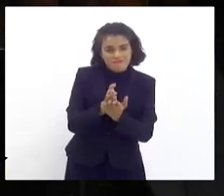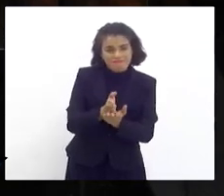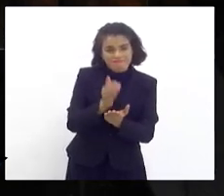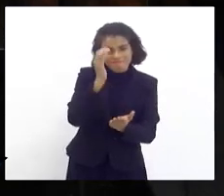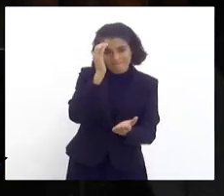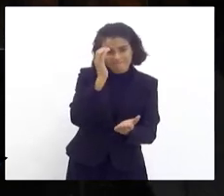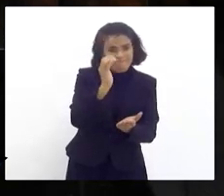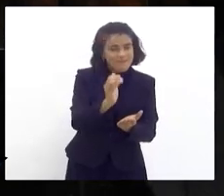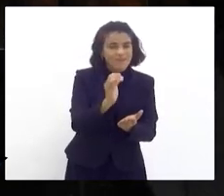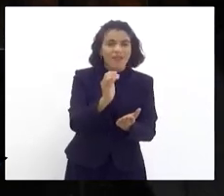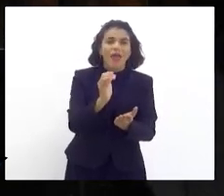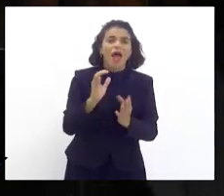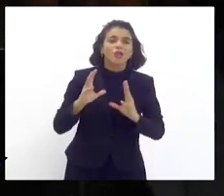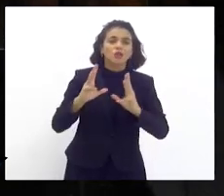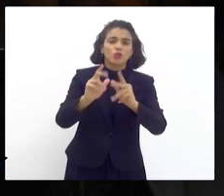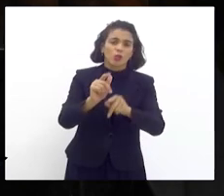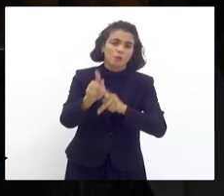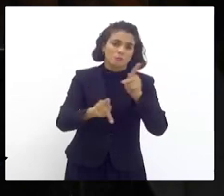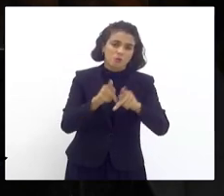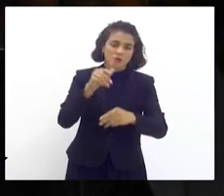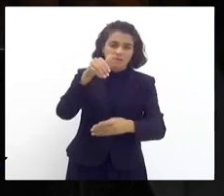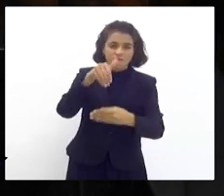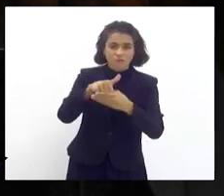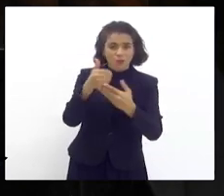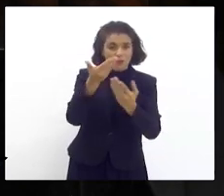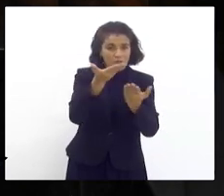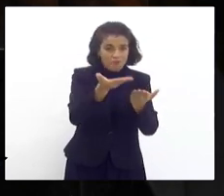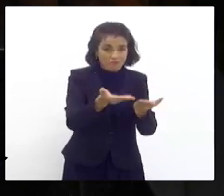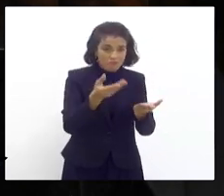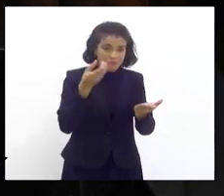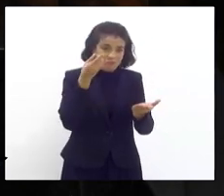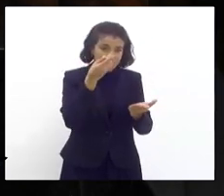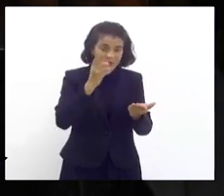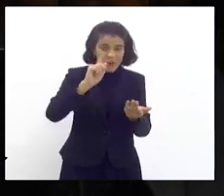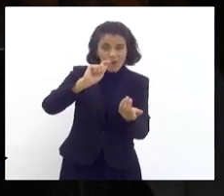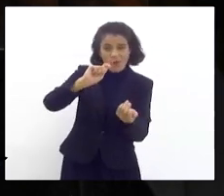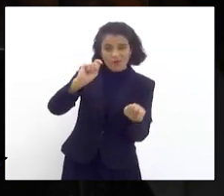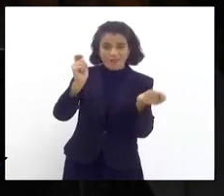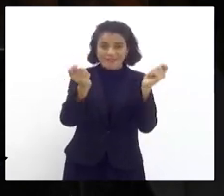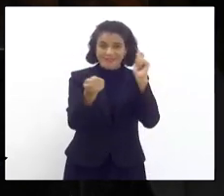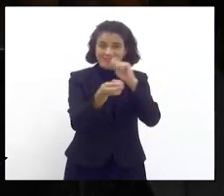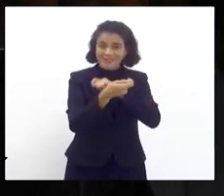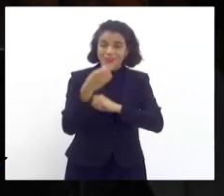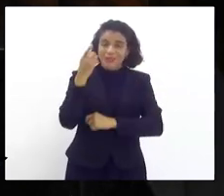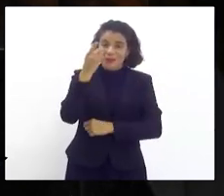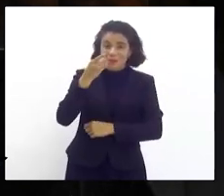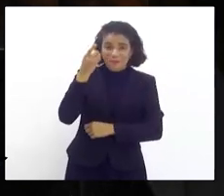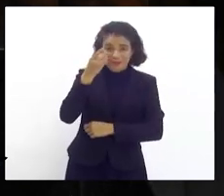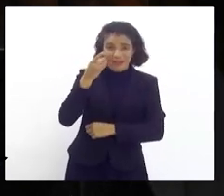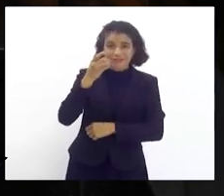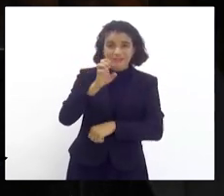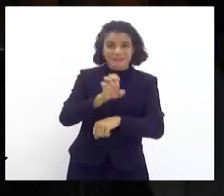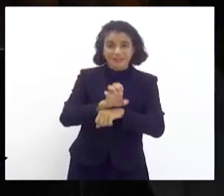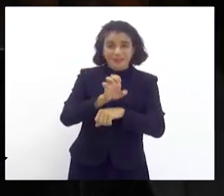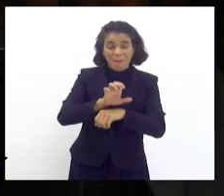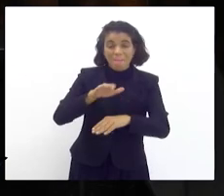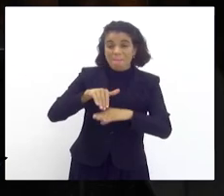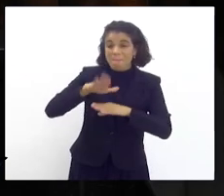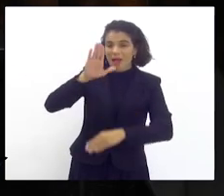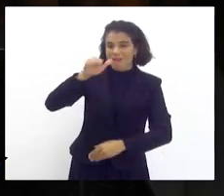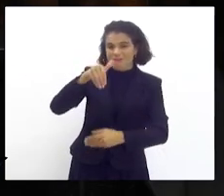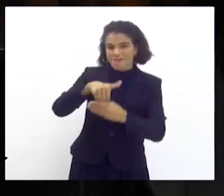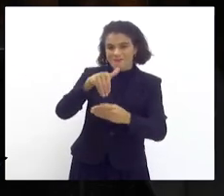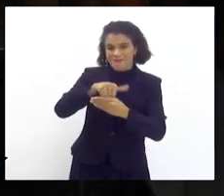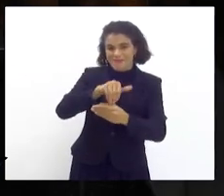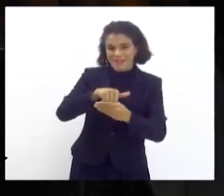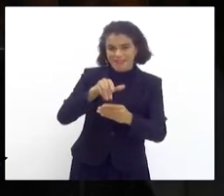a quem votou em Vossa Excelência, o transformando no deputado estadual mais votado do município.